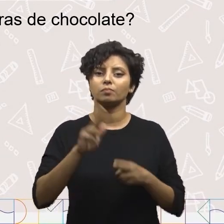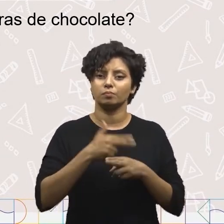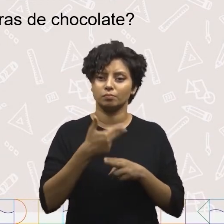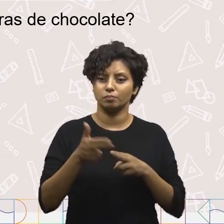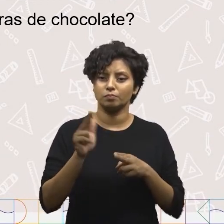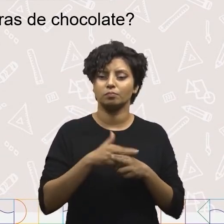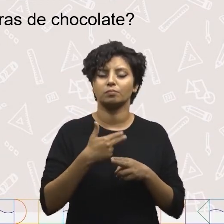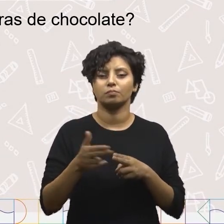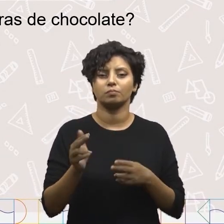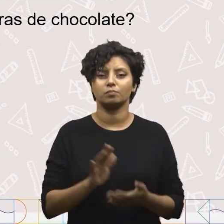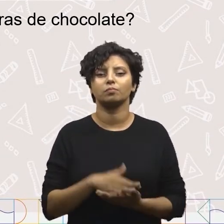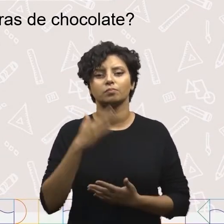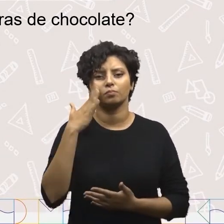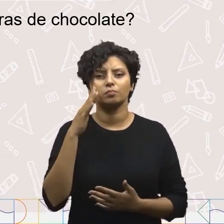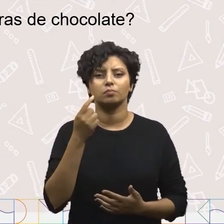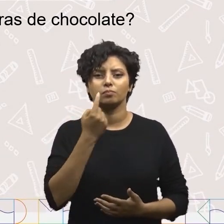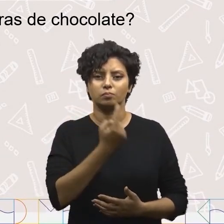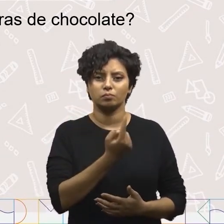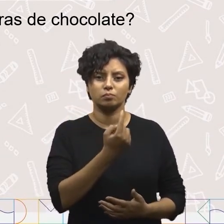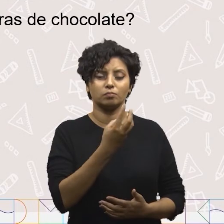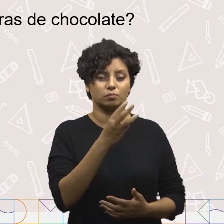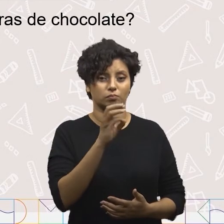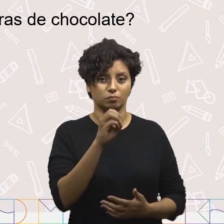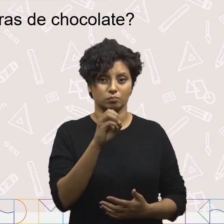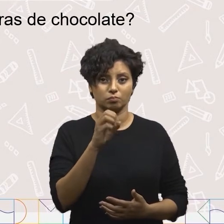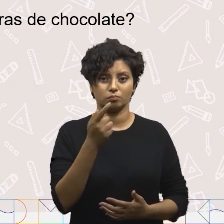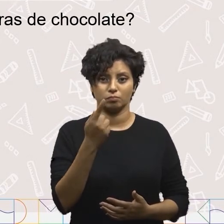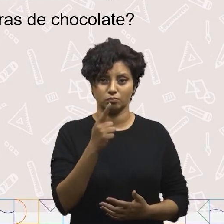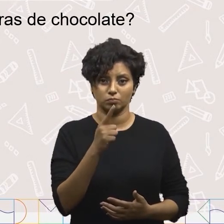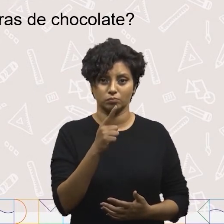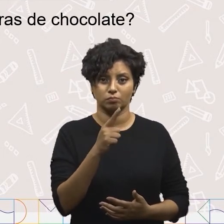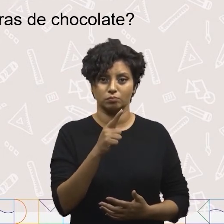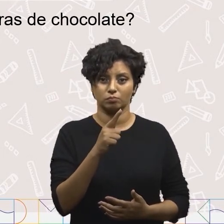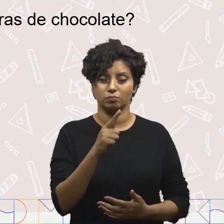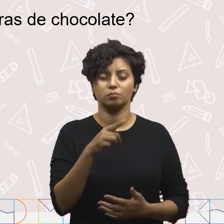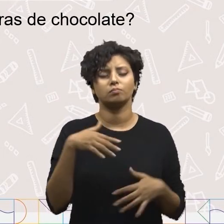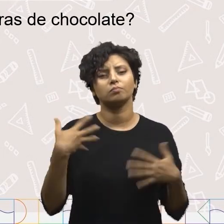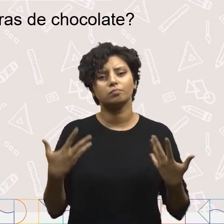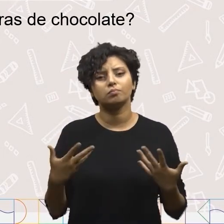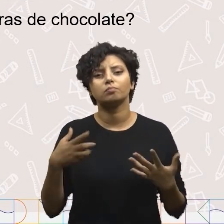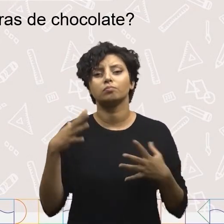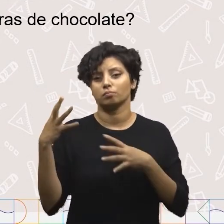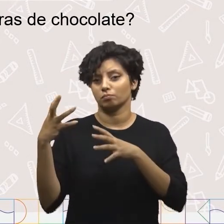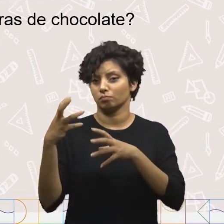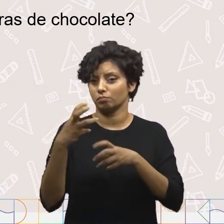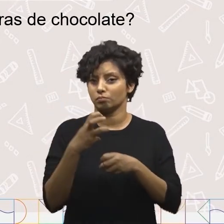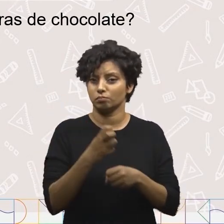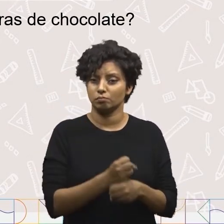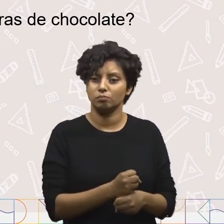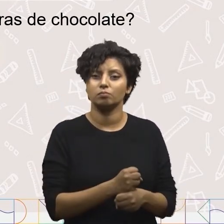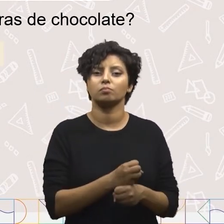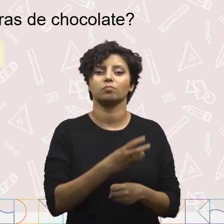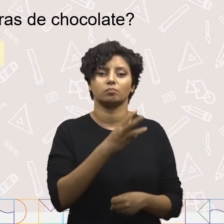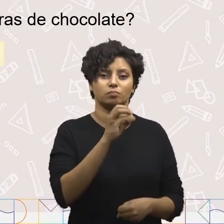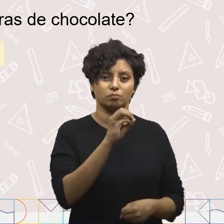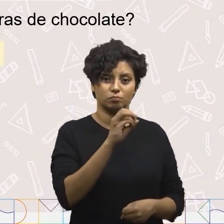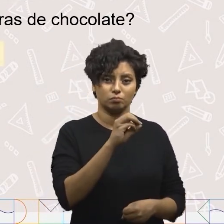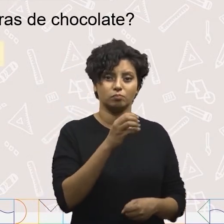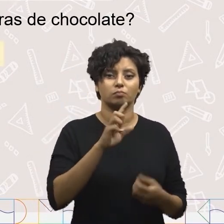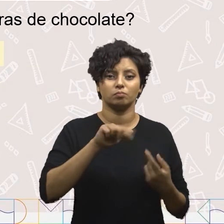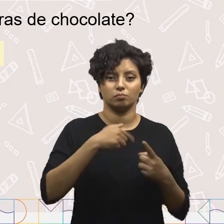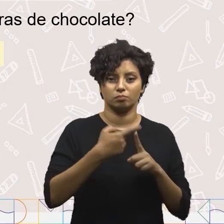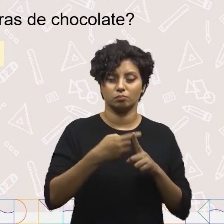chocolate? Eu sei que uma barra tem 300 gramas. Então, eu vou somar 300